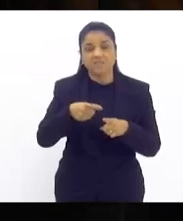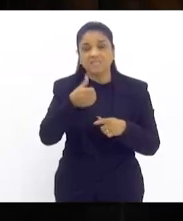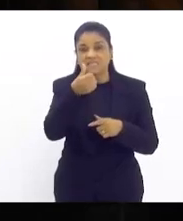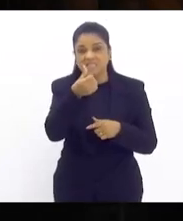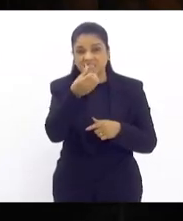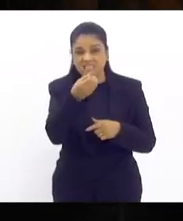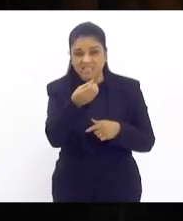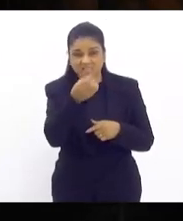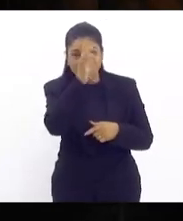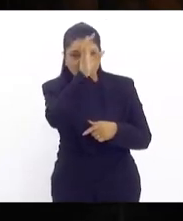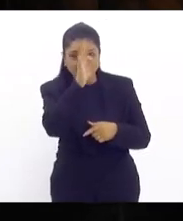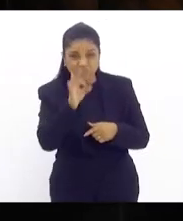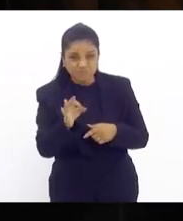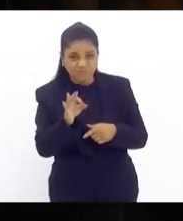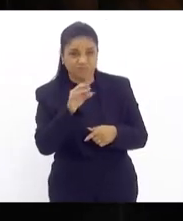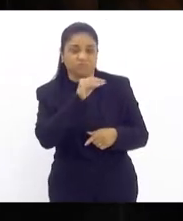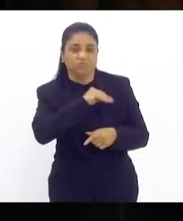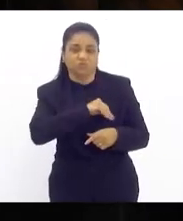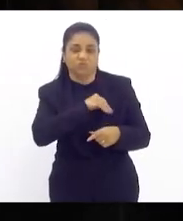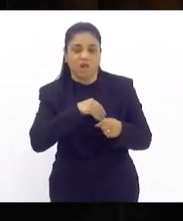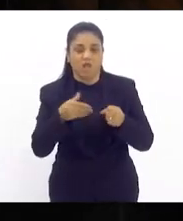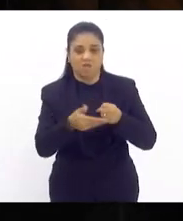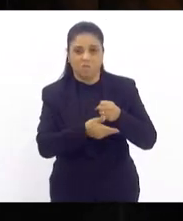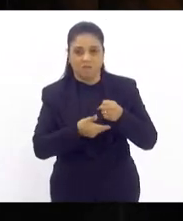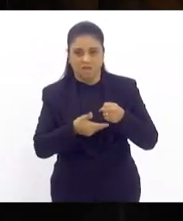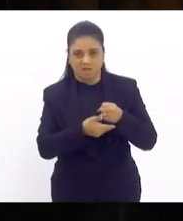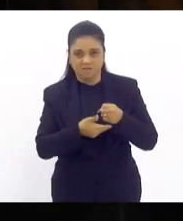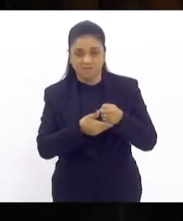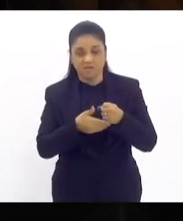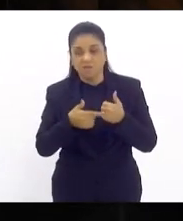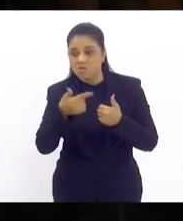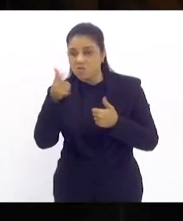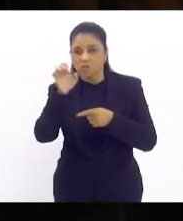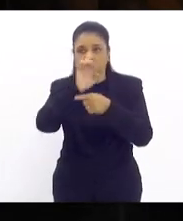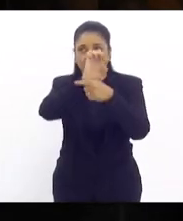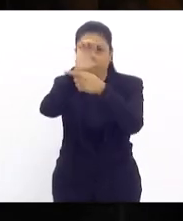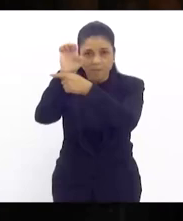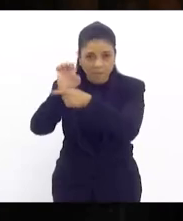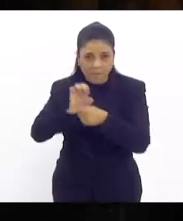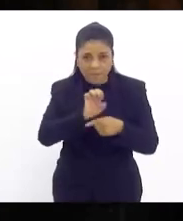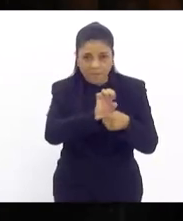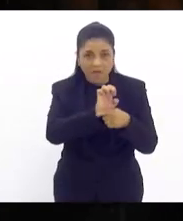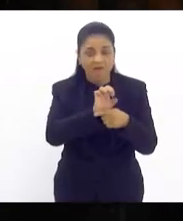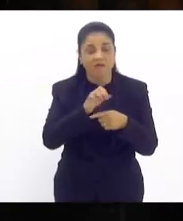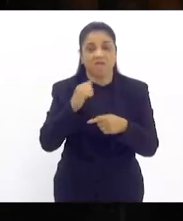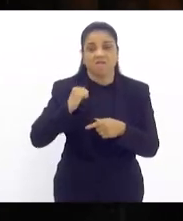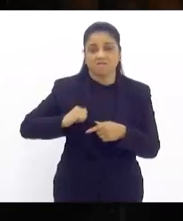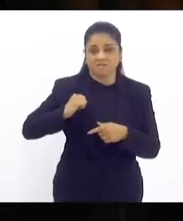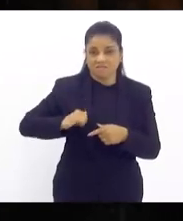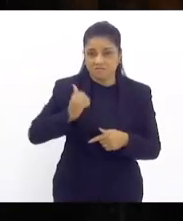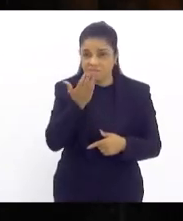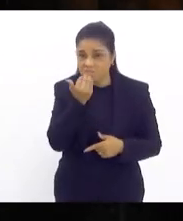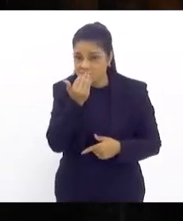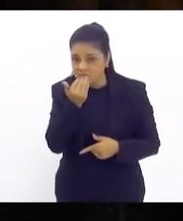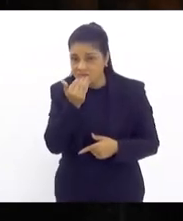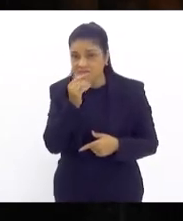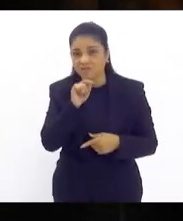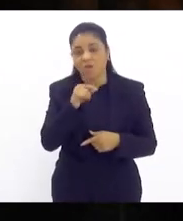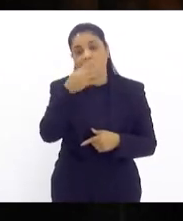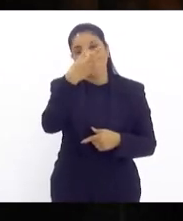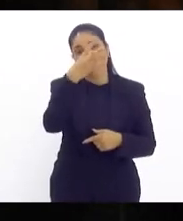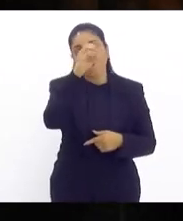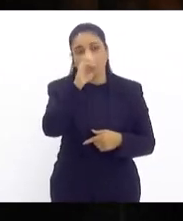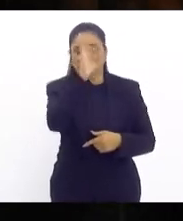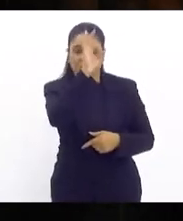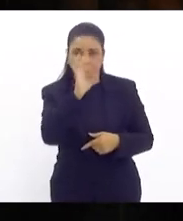do salário mínimo enquanto em outros estados o custo da cesta básica representa apenas 40% do